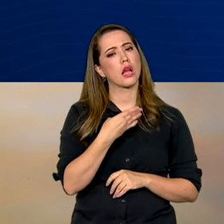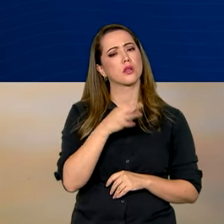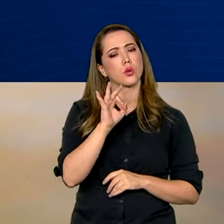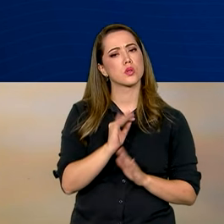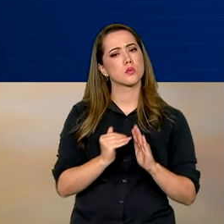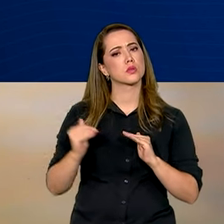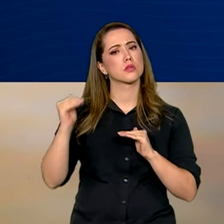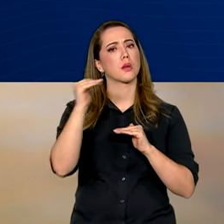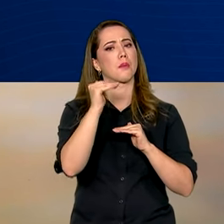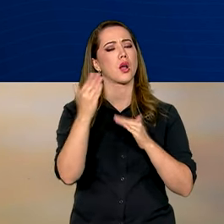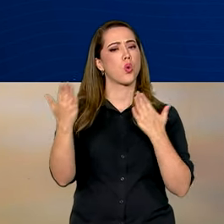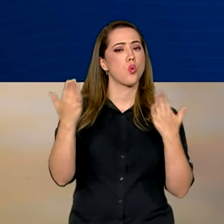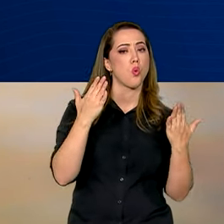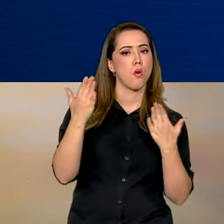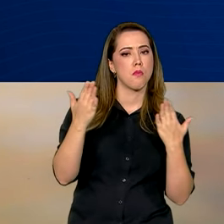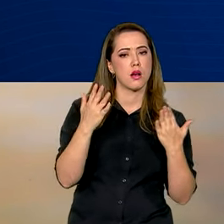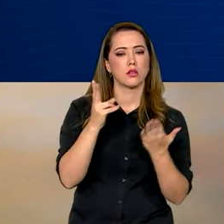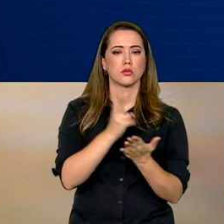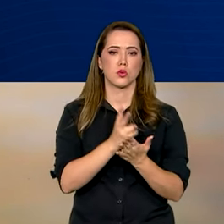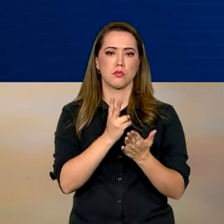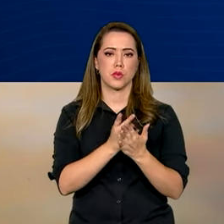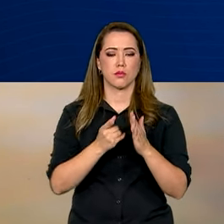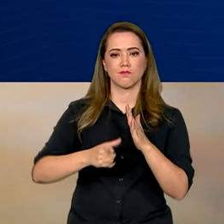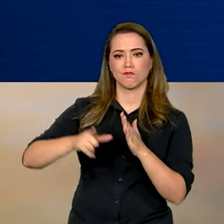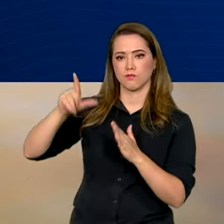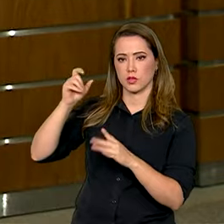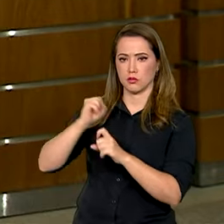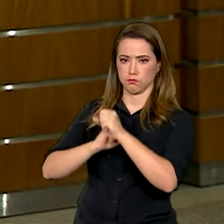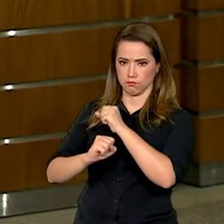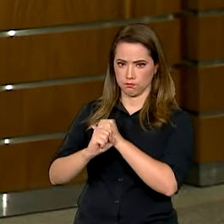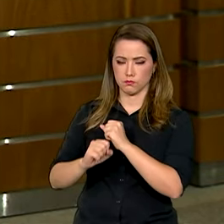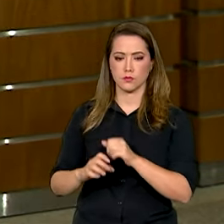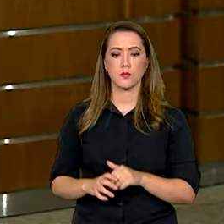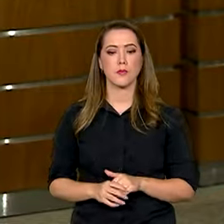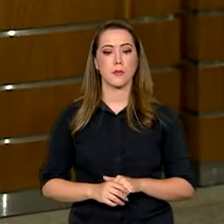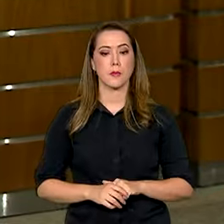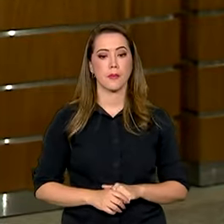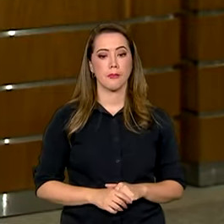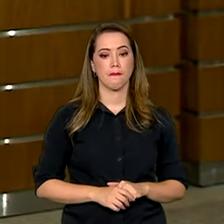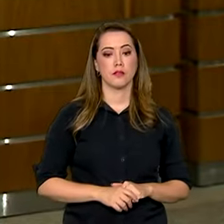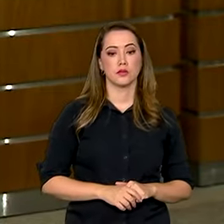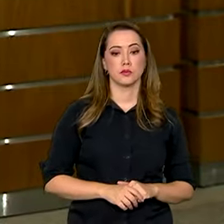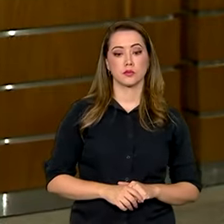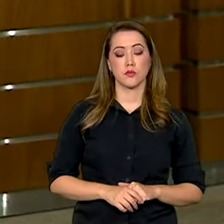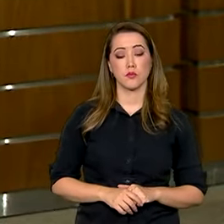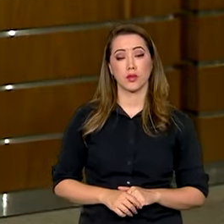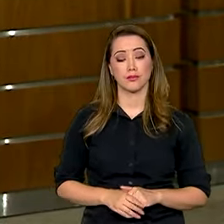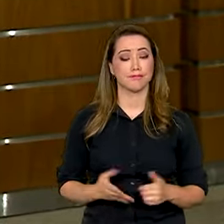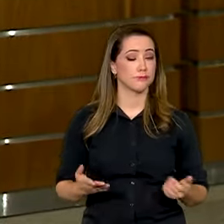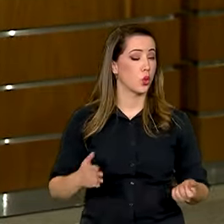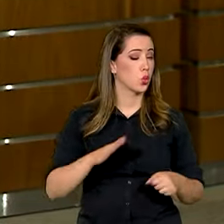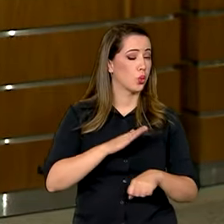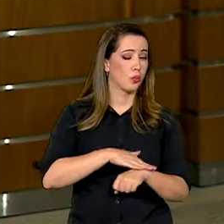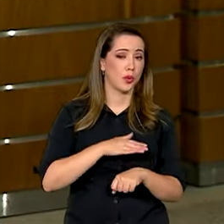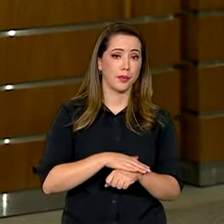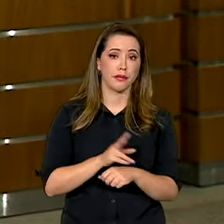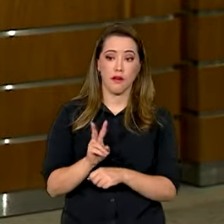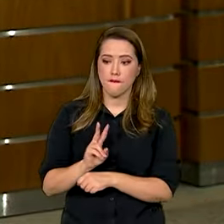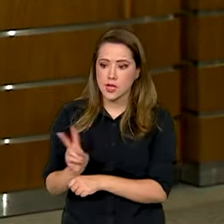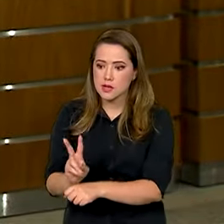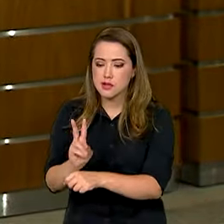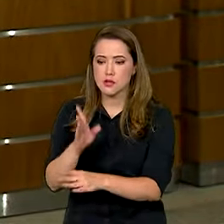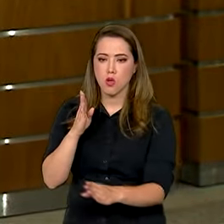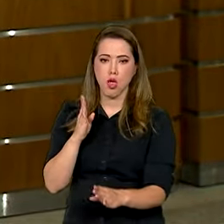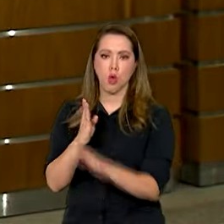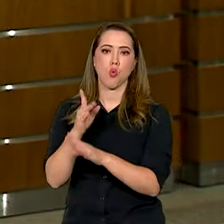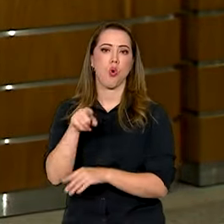que em relação ao mesmo período do ano passado. A partir do momento em que é feita uma ação fiscal que se constata uma criança